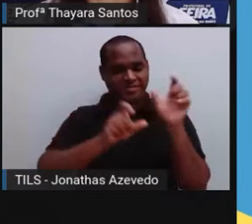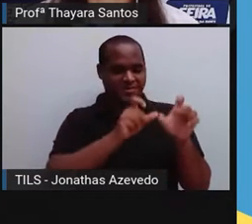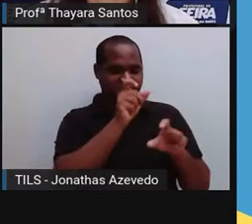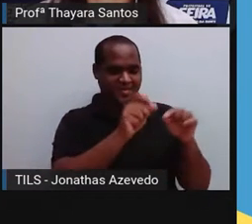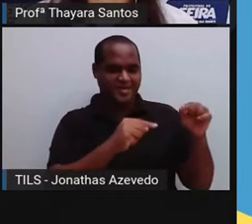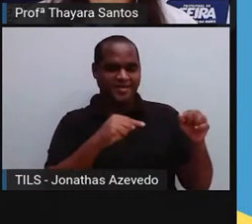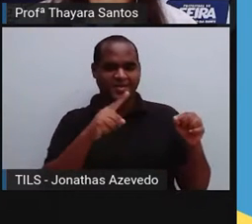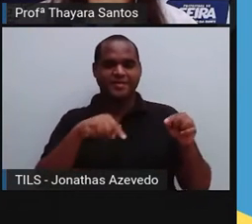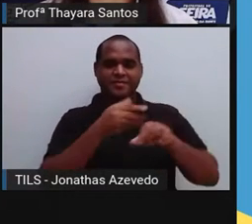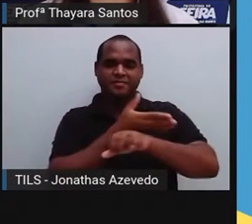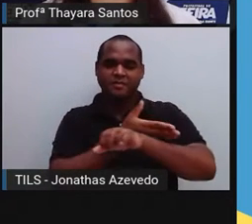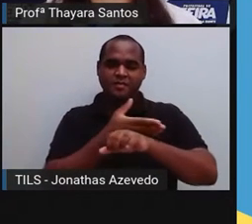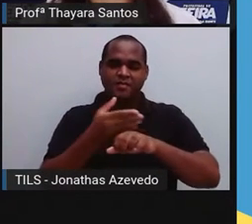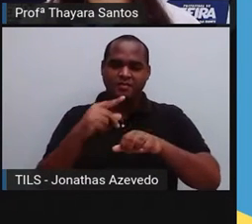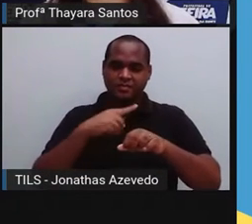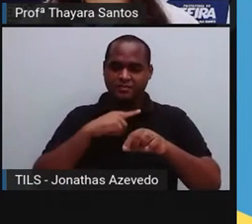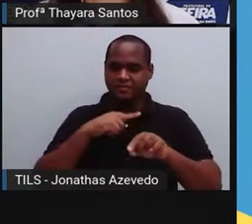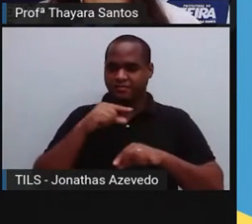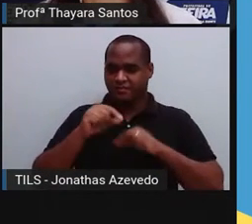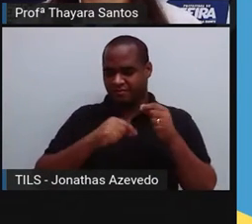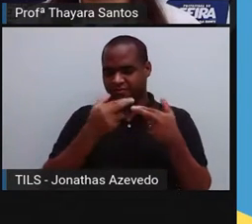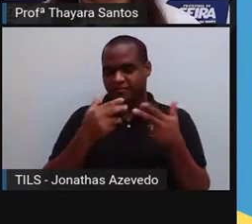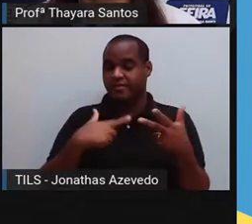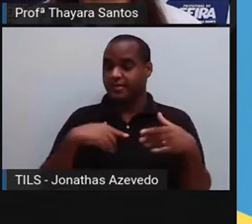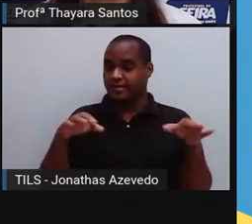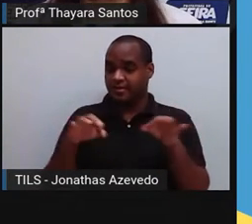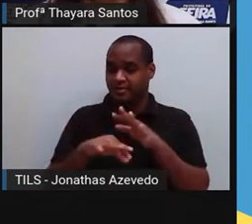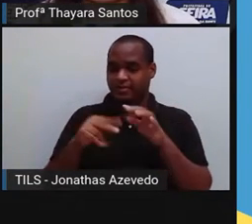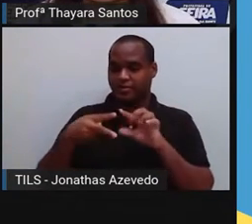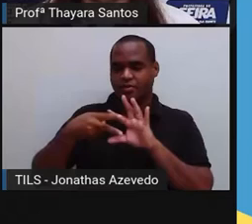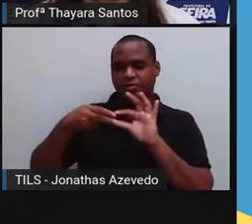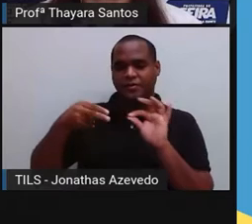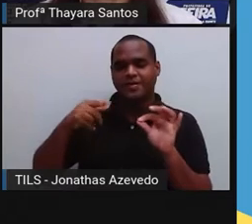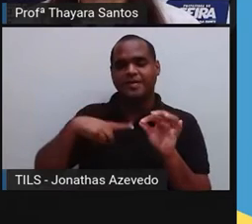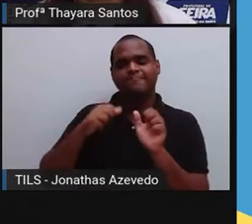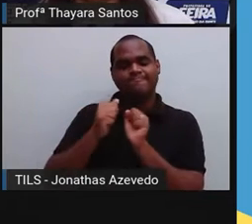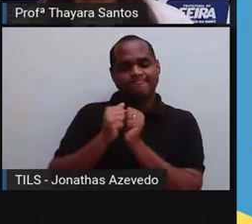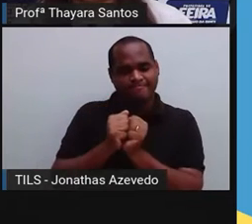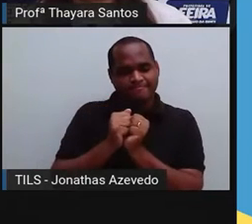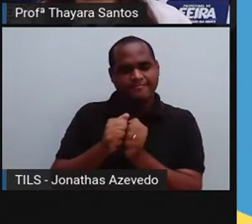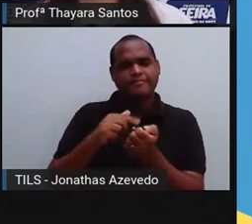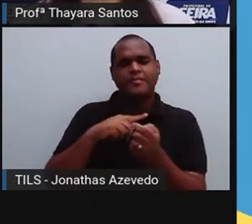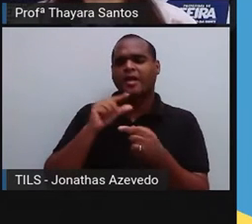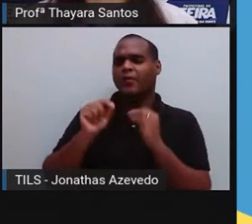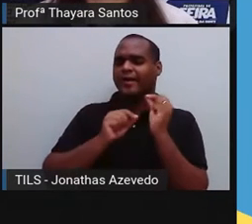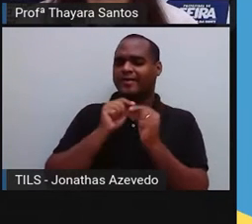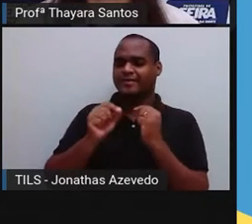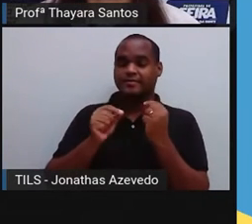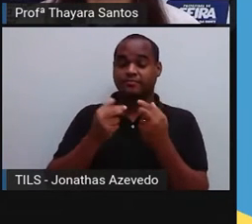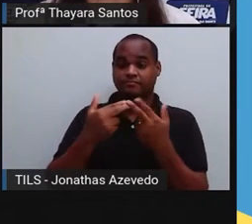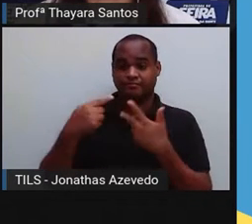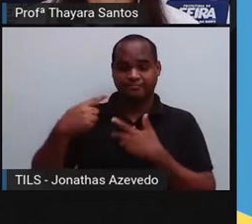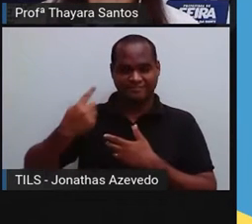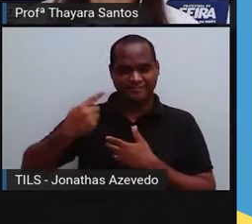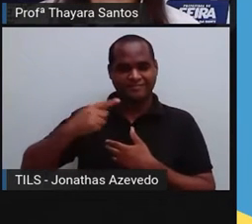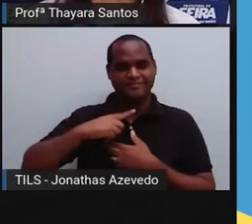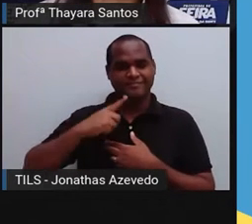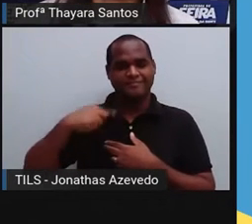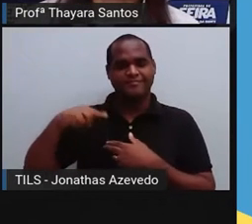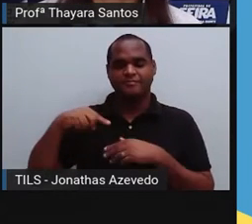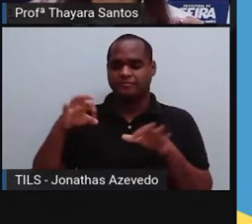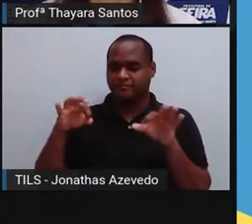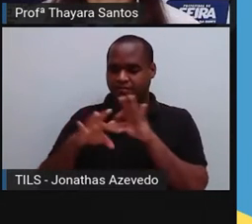costuma dizer que a nossa circulação é completa, dupla e fechada. O que quer dizer isso? Primeiro, ela é